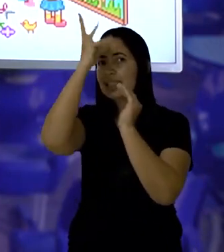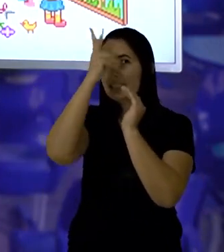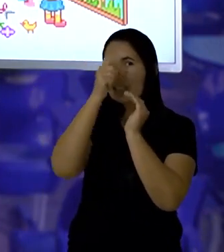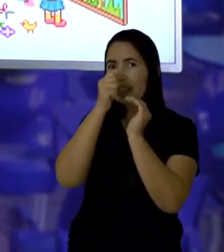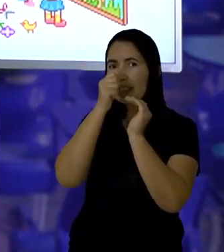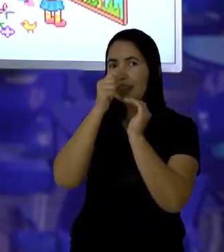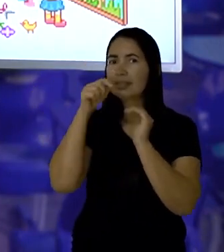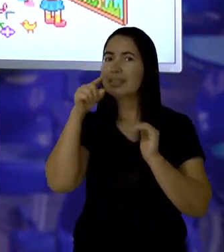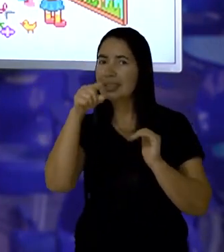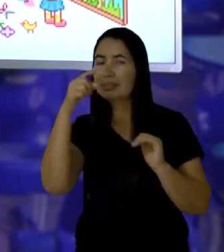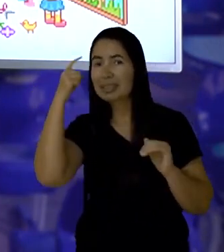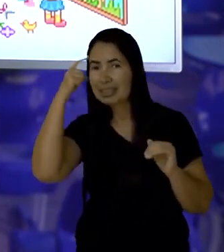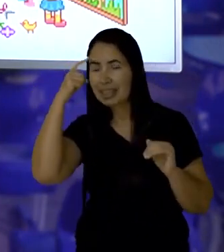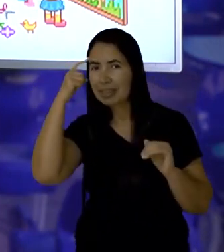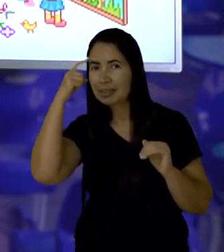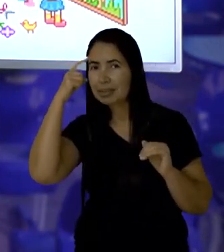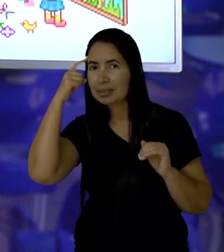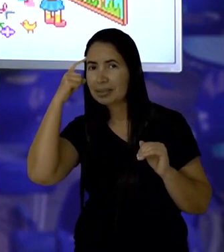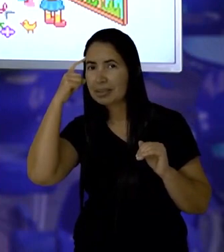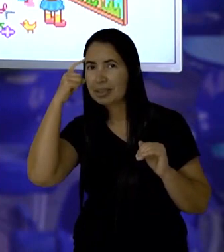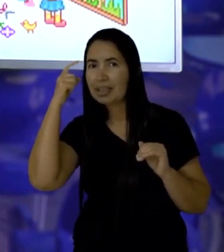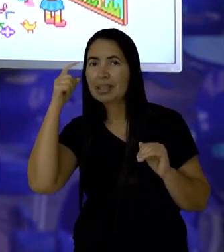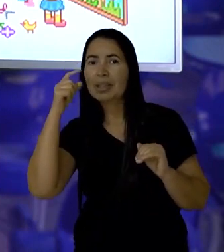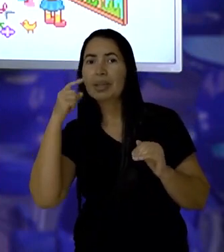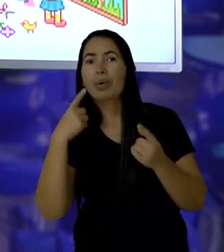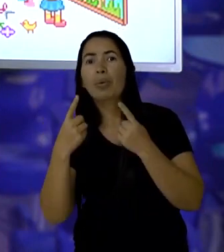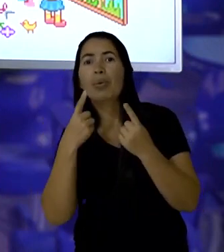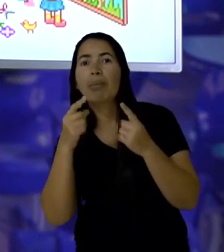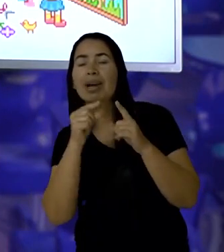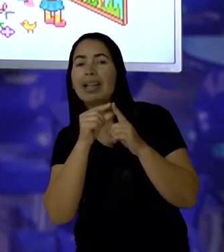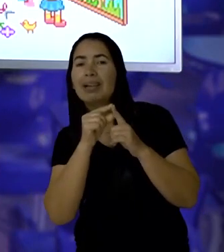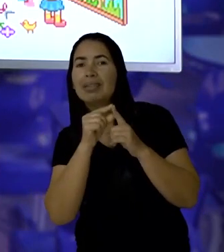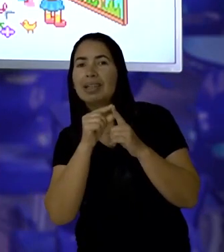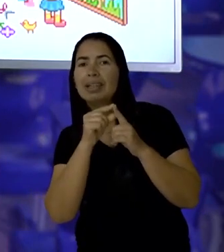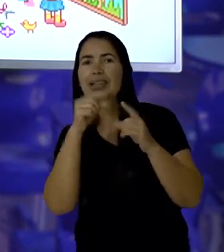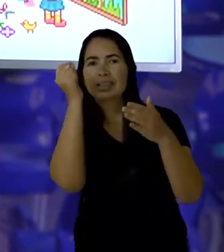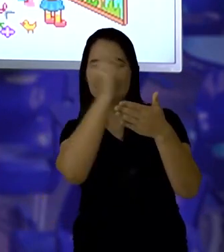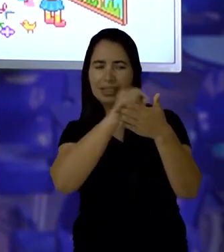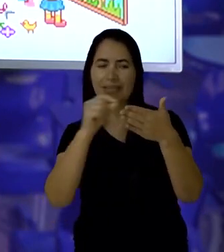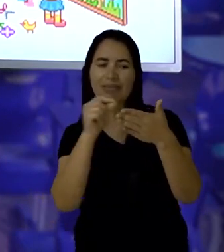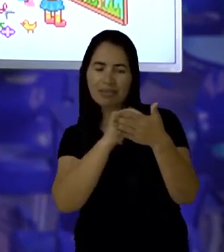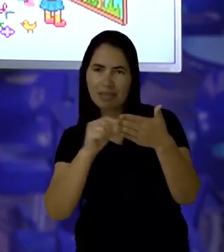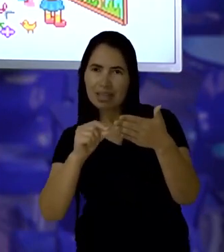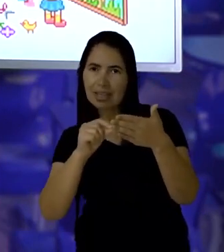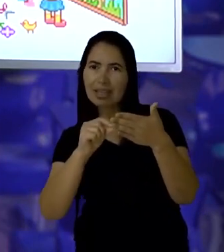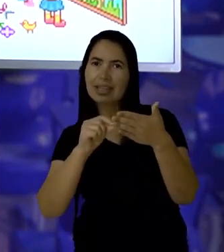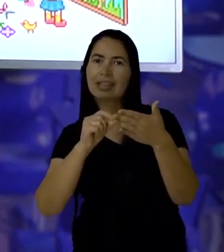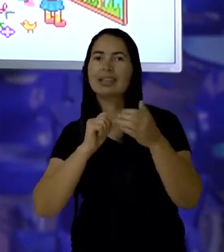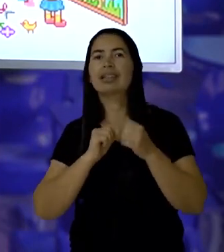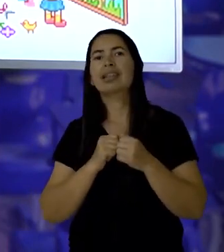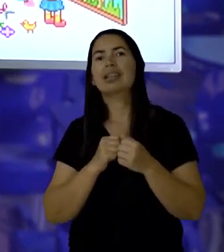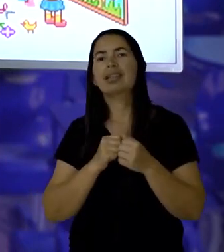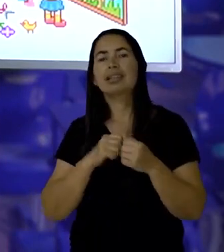galinha. E vocês, pensaram em outras palavras? Registrem aí no seu caderno.